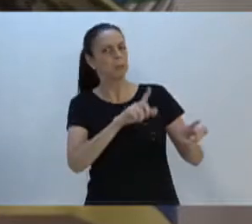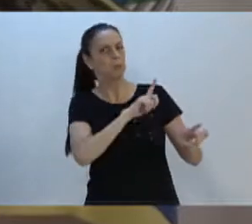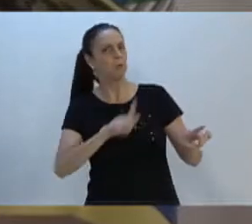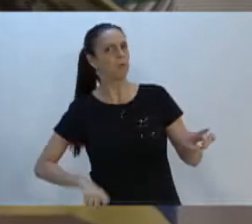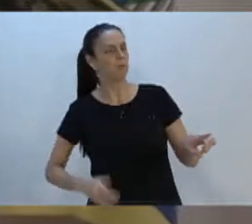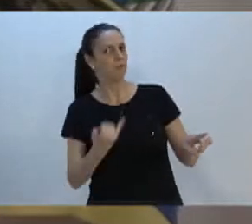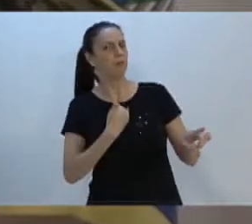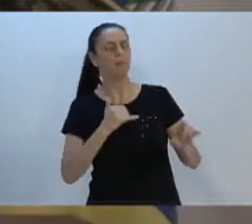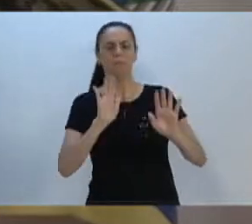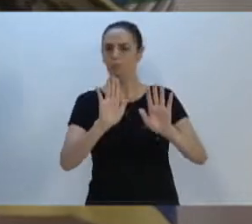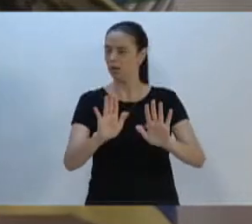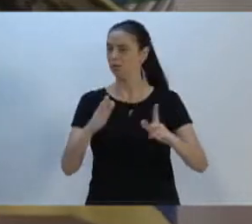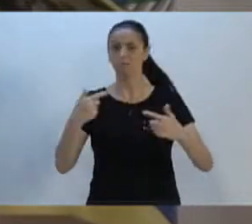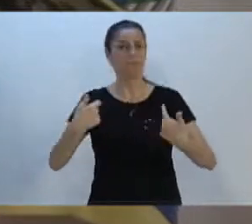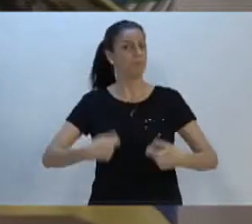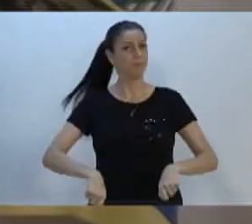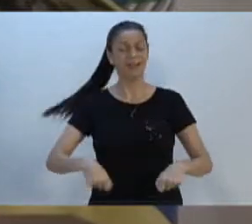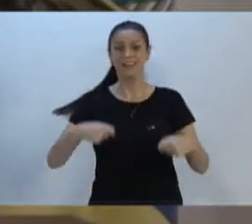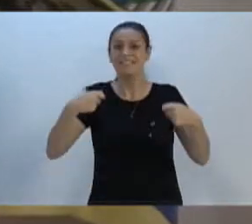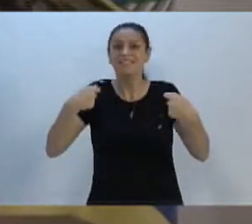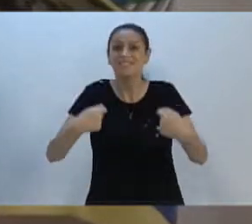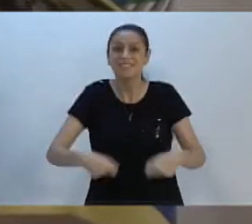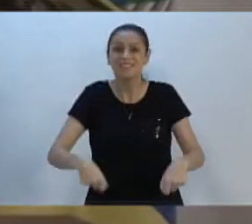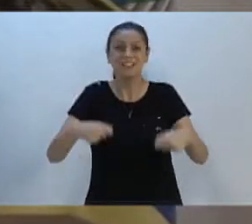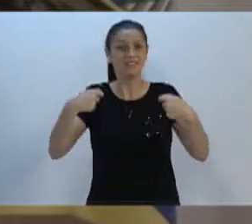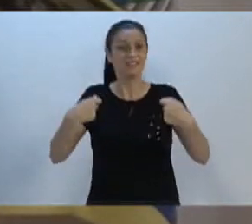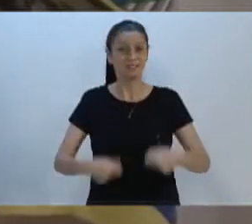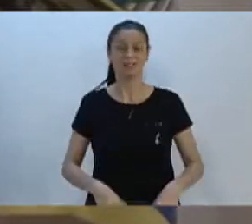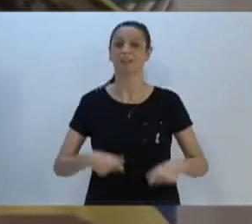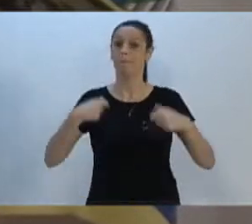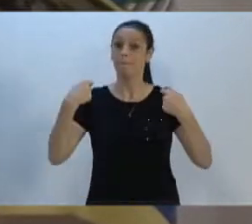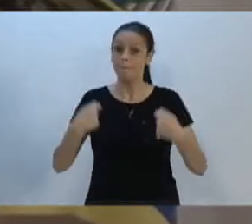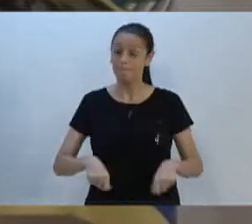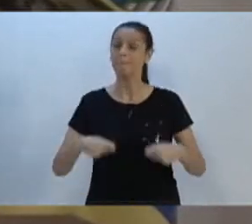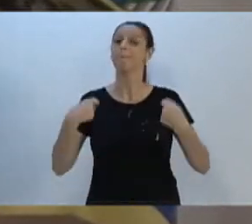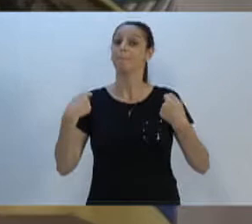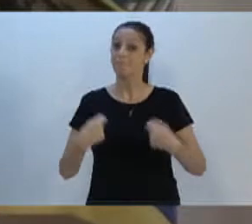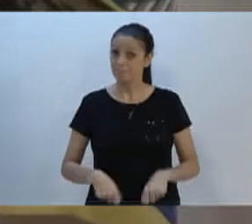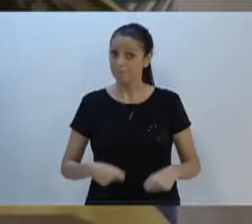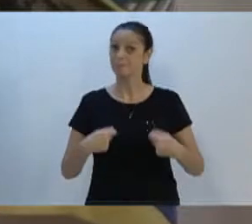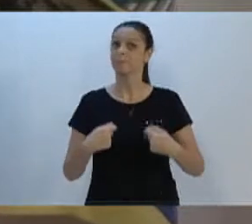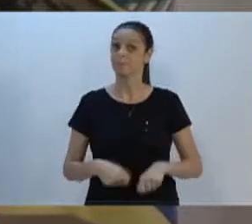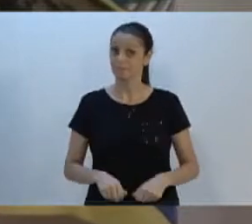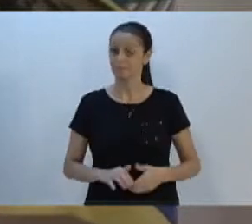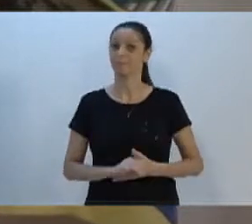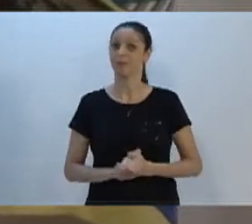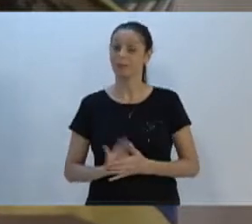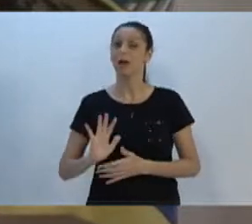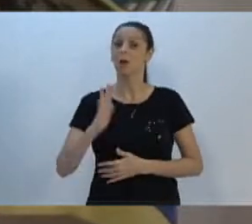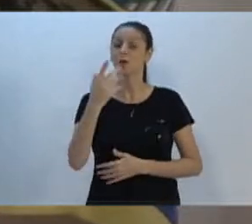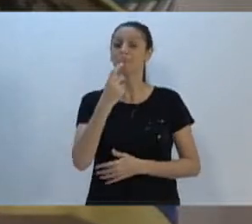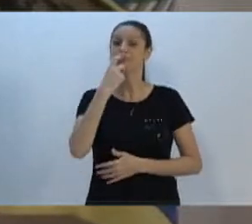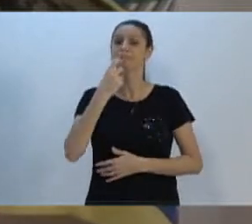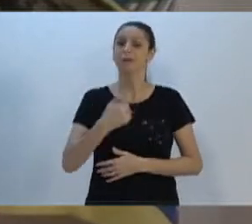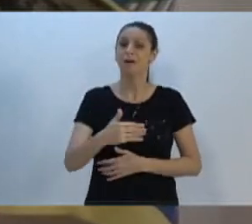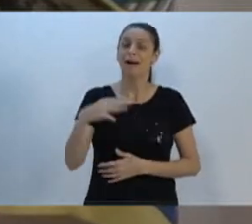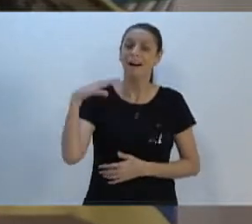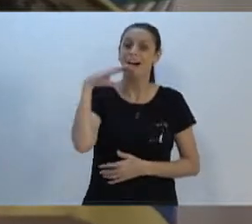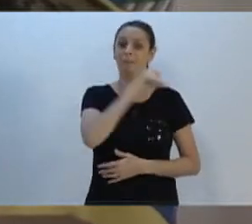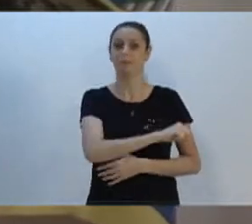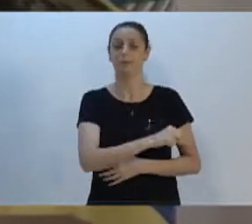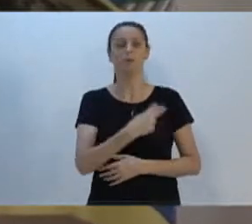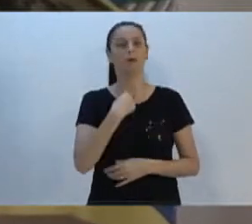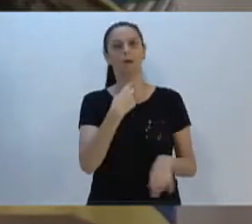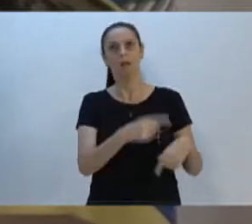é necessário, é necessário que possa ou que deva acontecer isso o mais rápido possível. Não